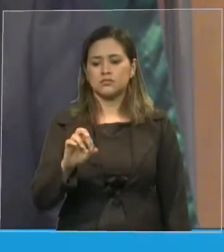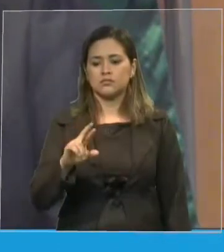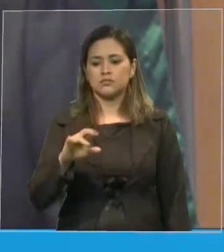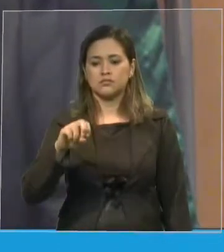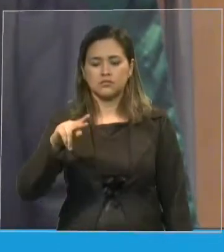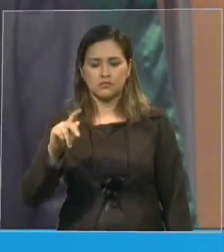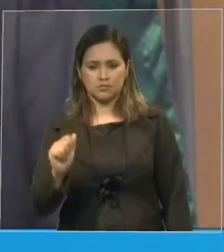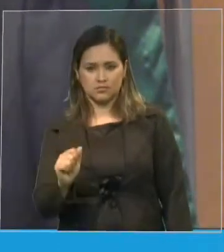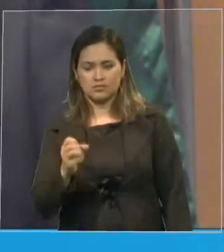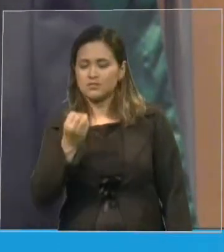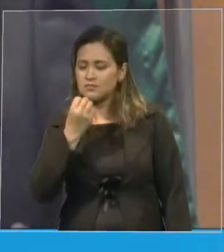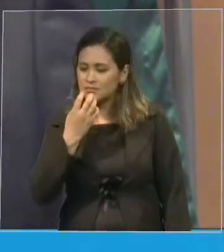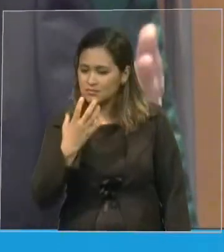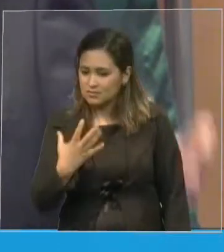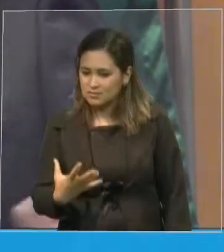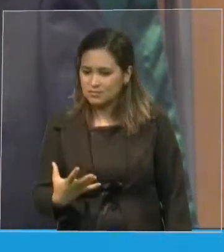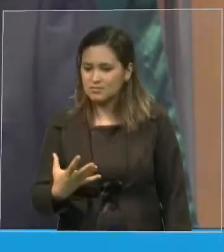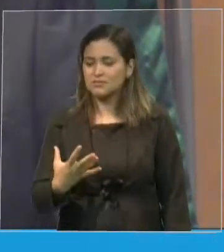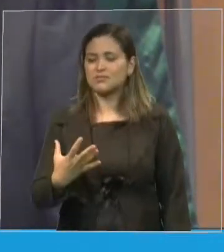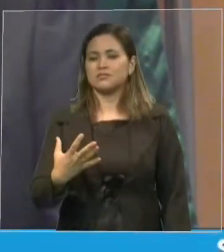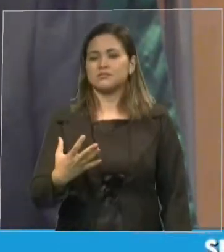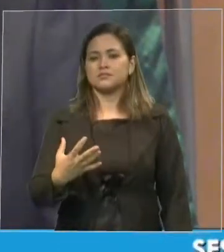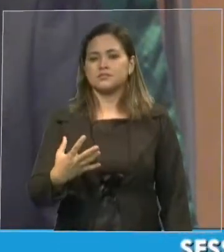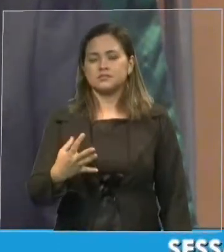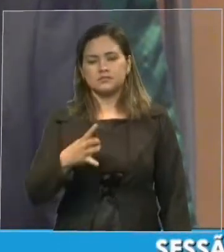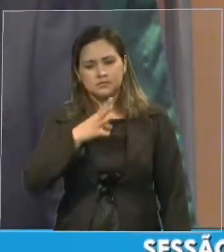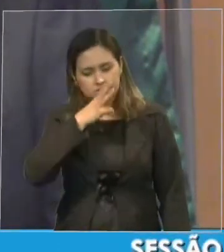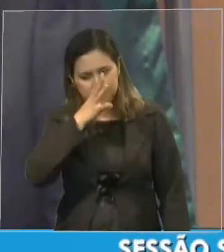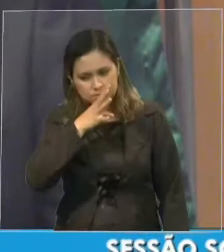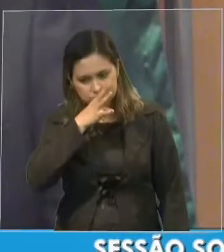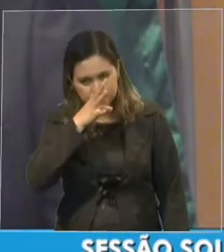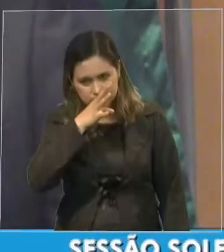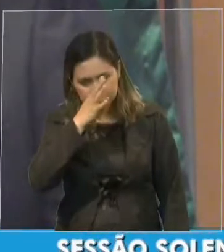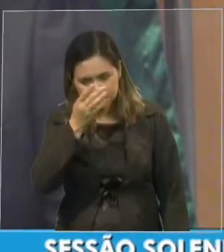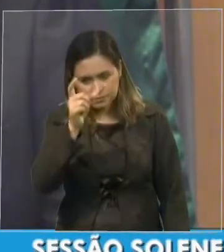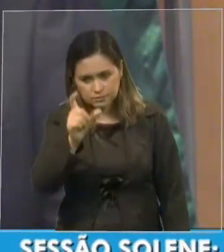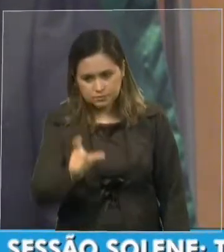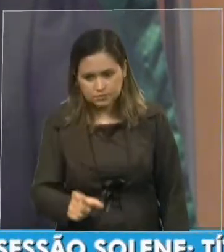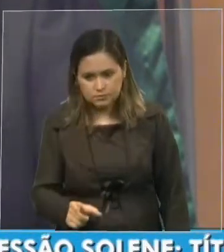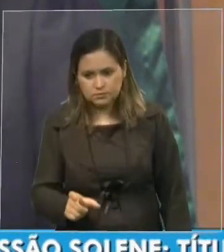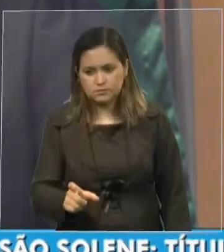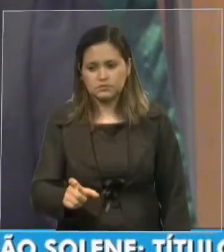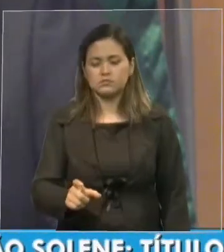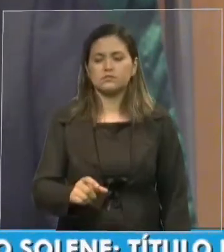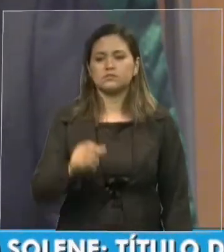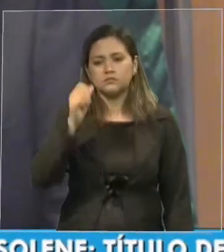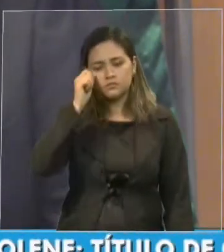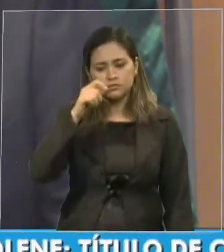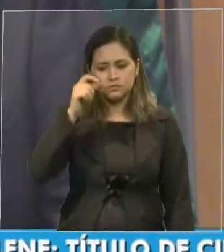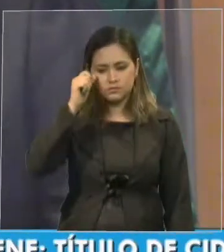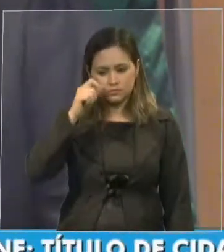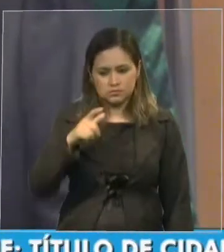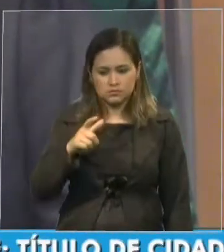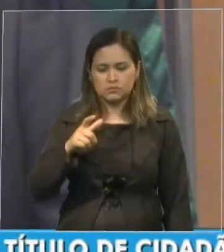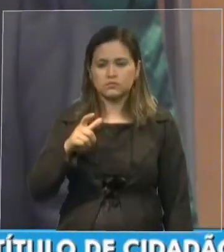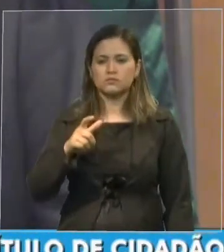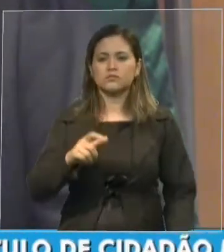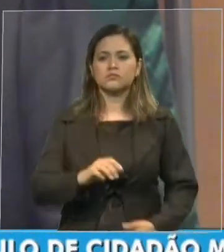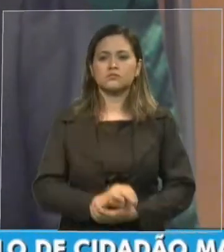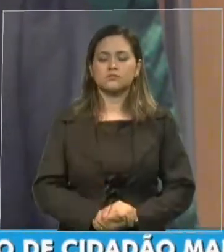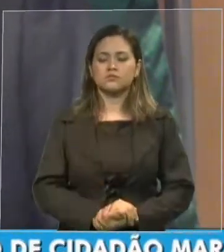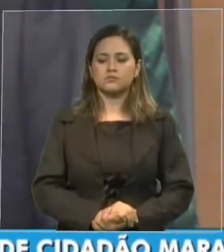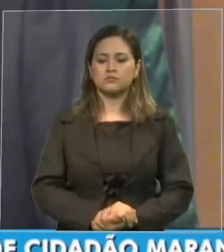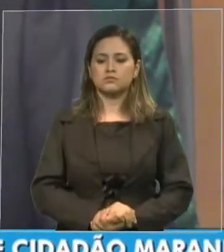é bom lhe ouvir aqui e lembrar da figura assembleana e cívica e cidadã de seu querido